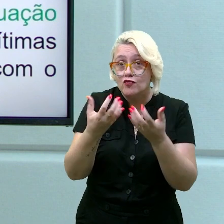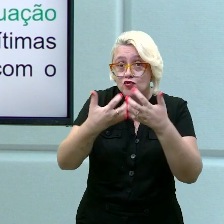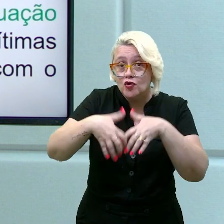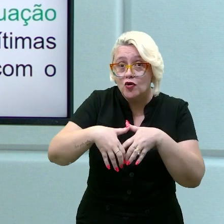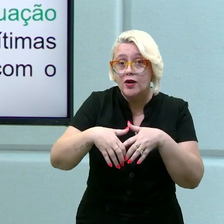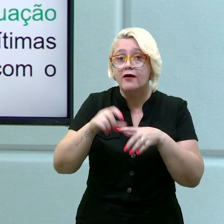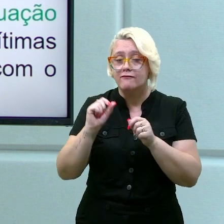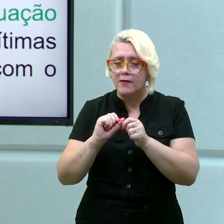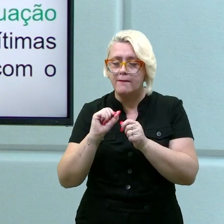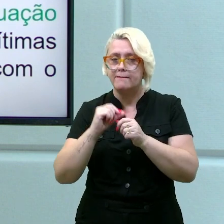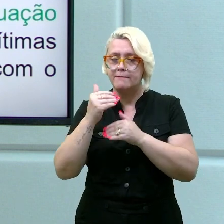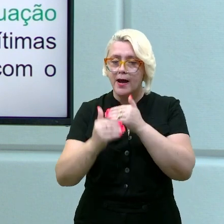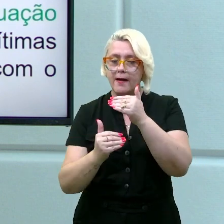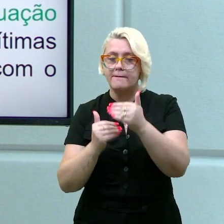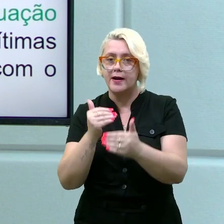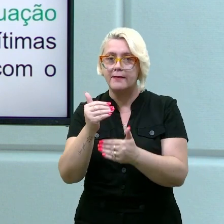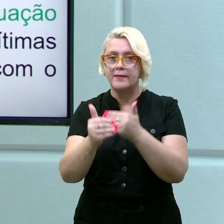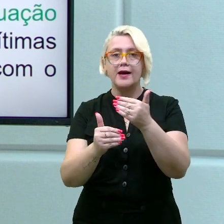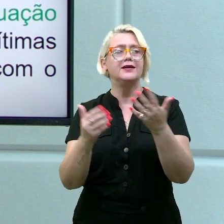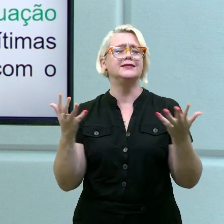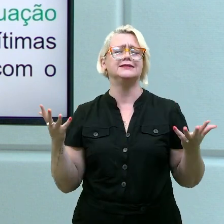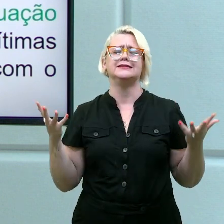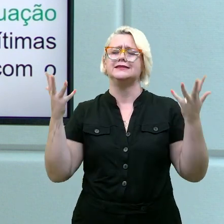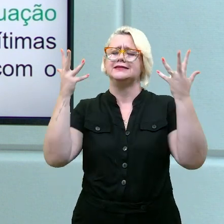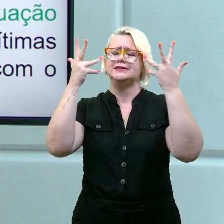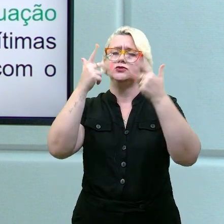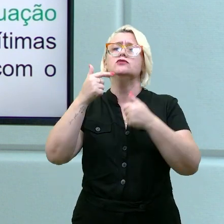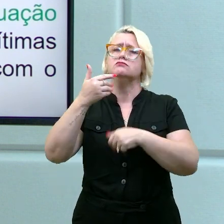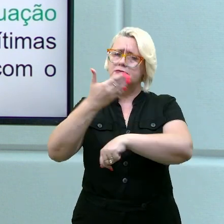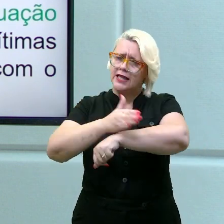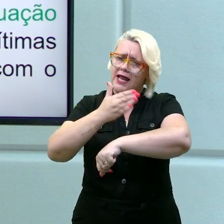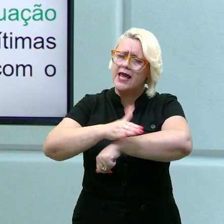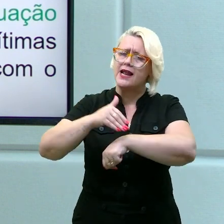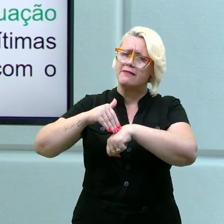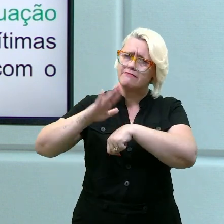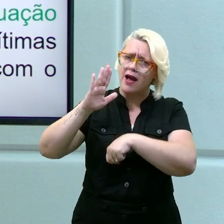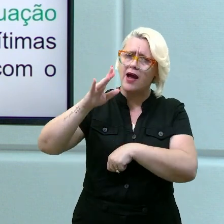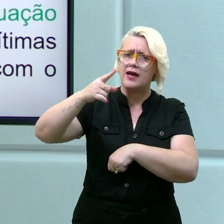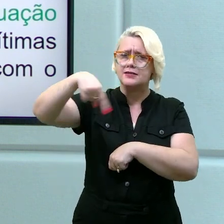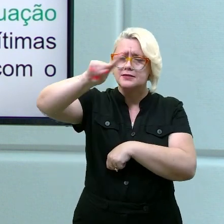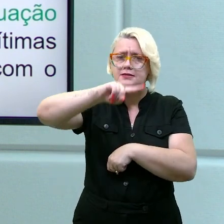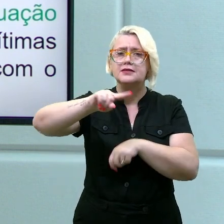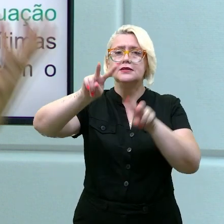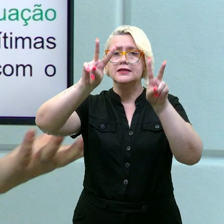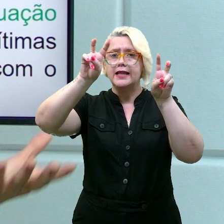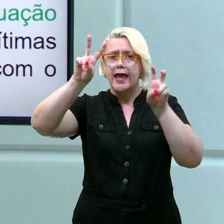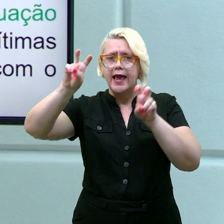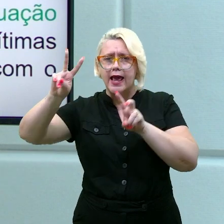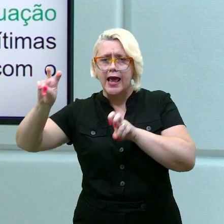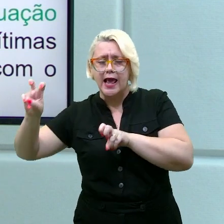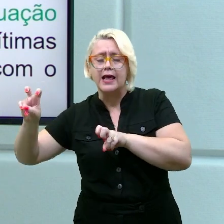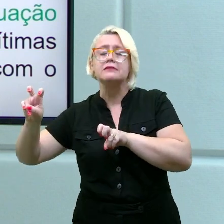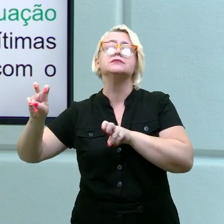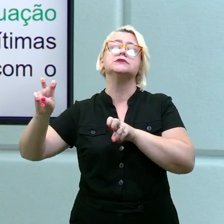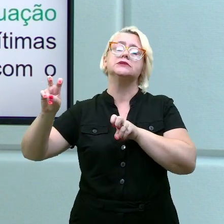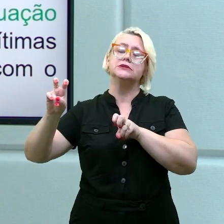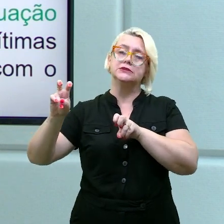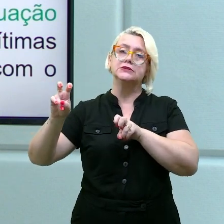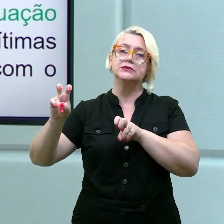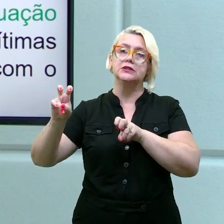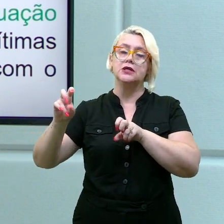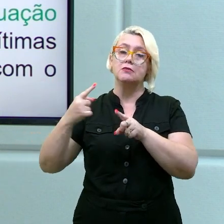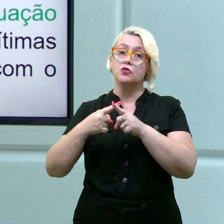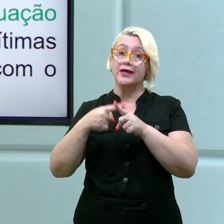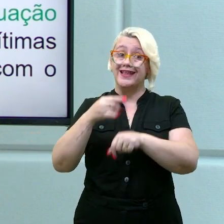construção? Que lindo! Então, treine mais, treine com todos os temas que você puder. Porque esse